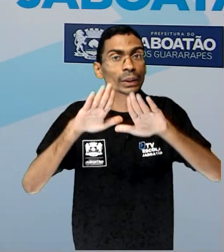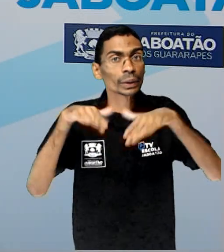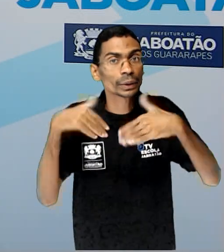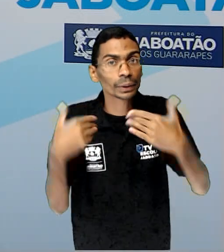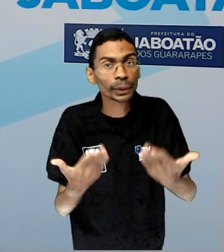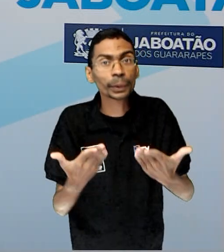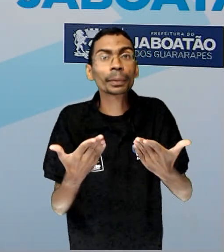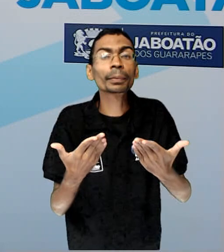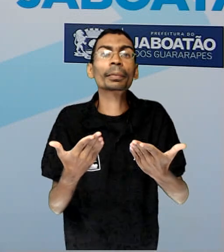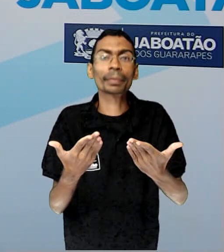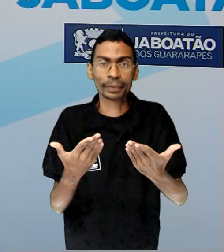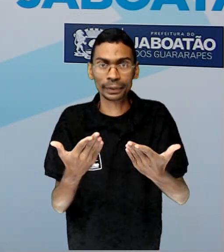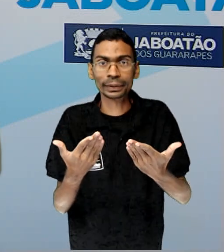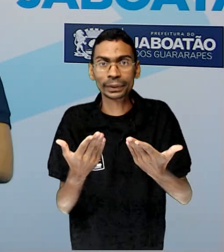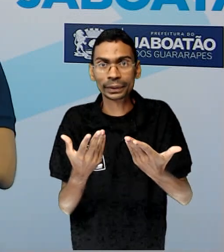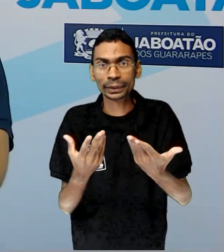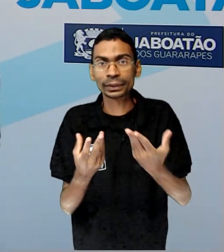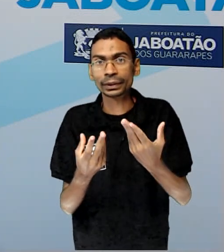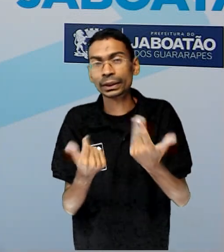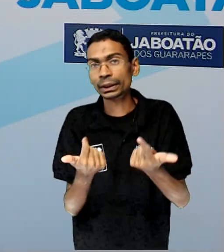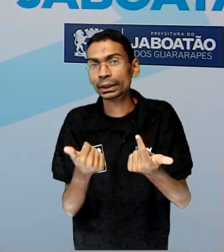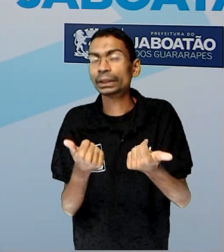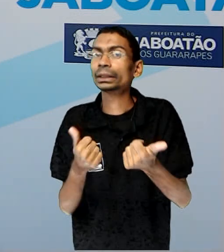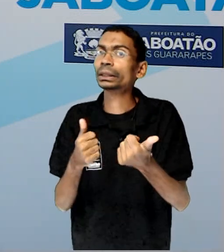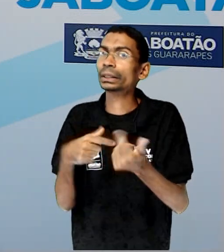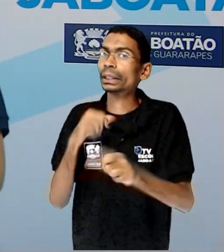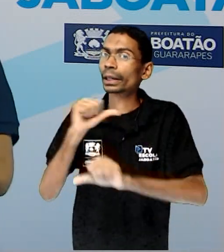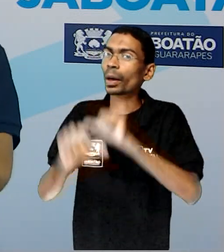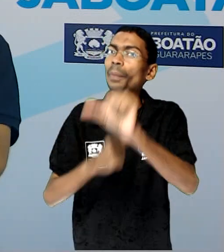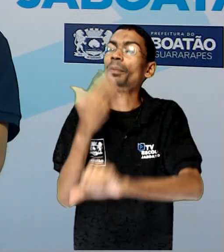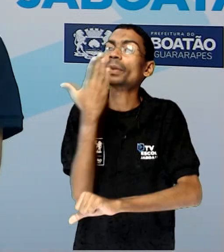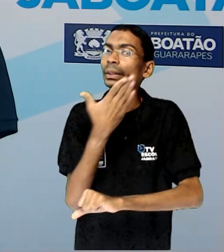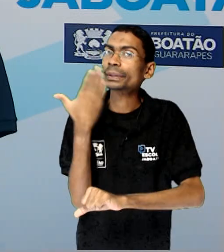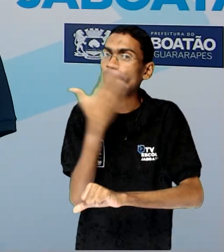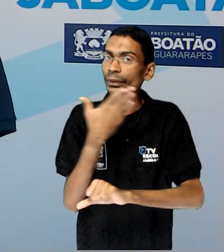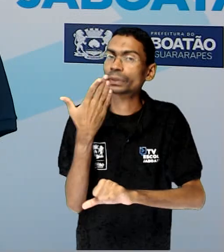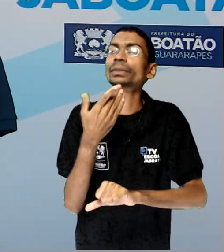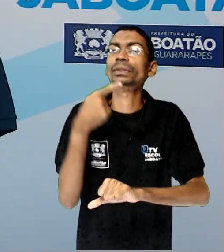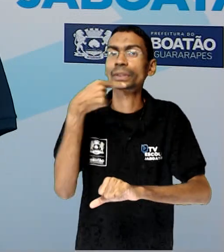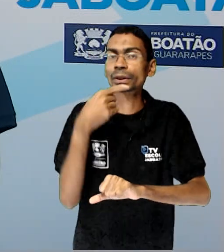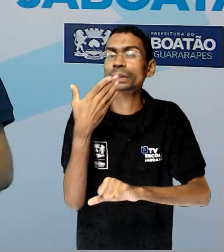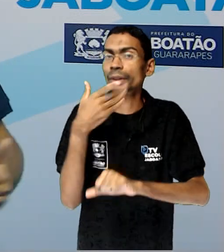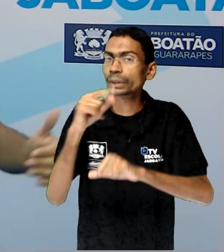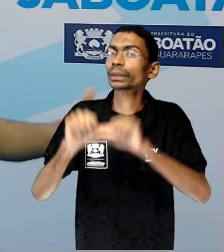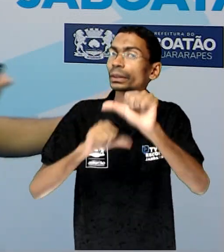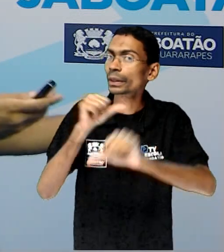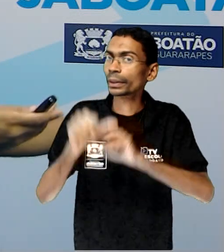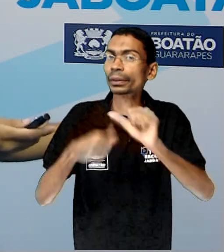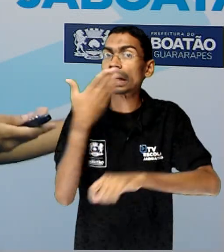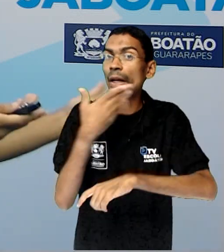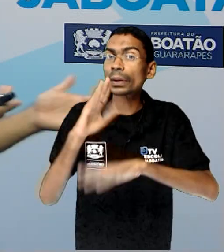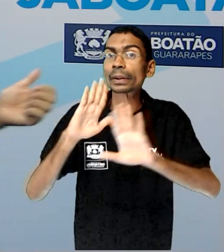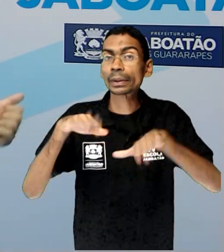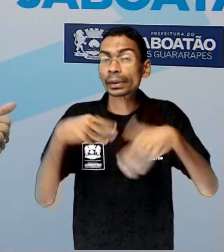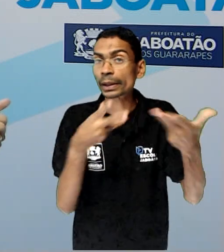agora, se transformava essa cana de açúcar, se transformava em açúcar e se transformava em outros produtos. Mas quem é que